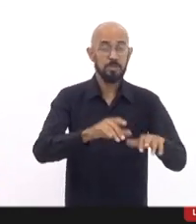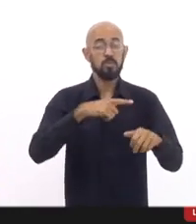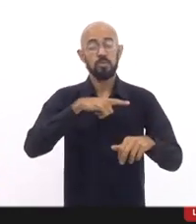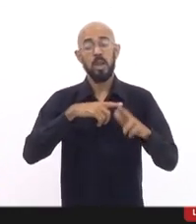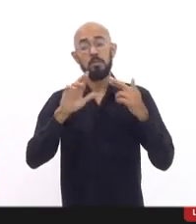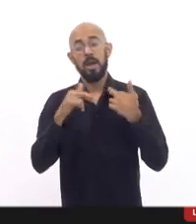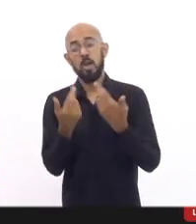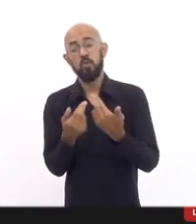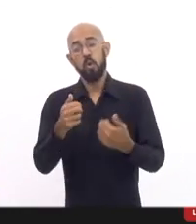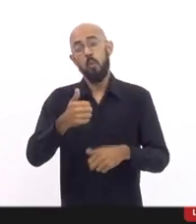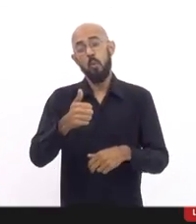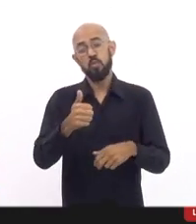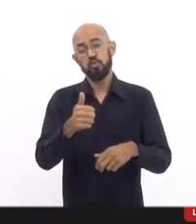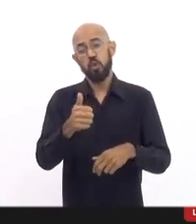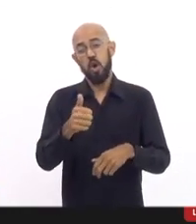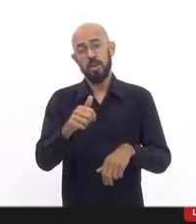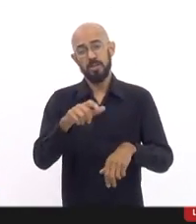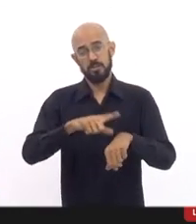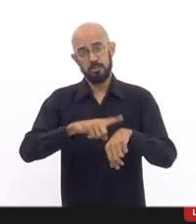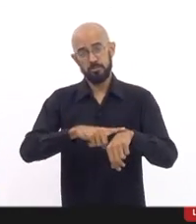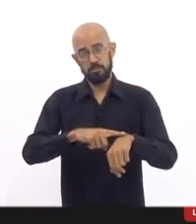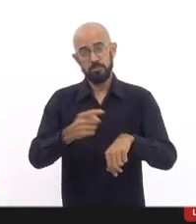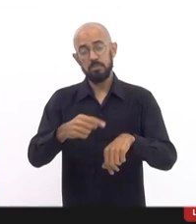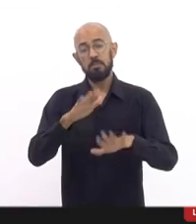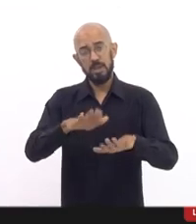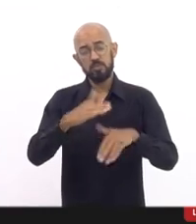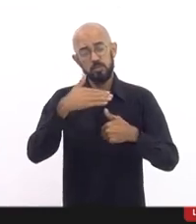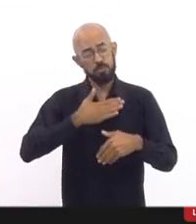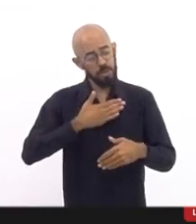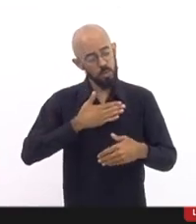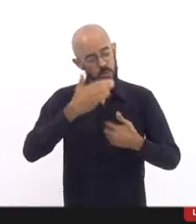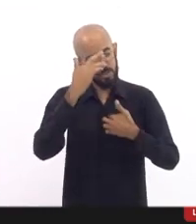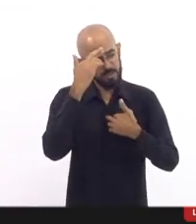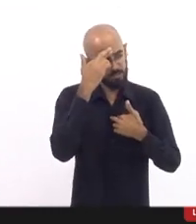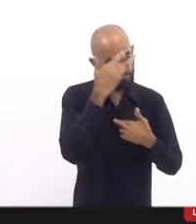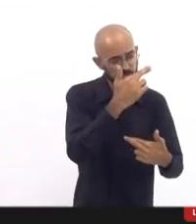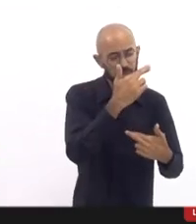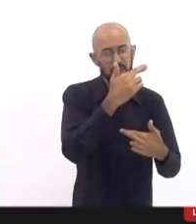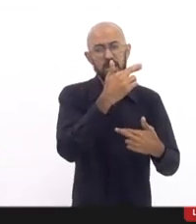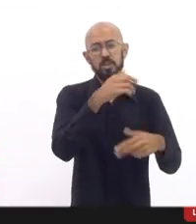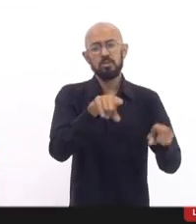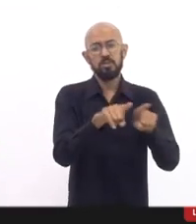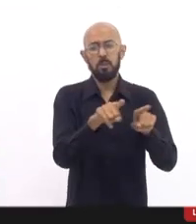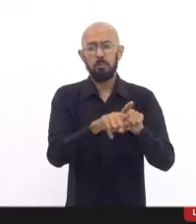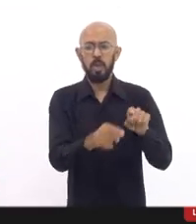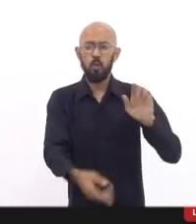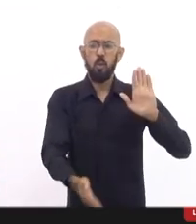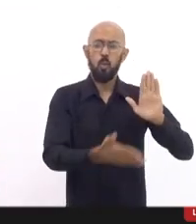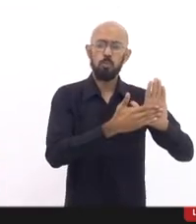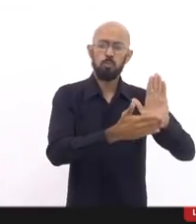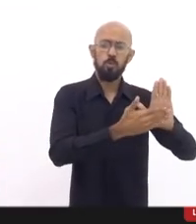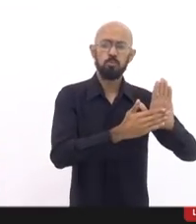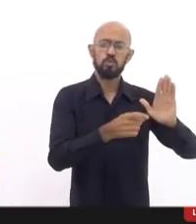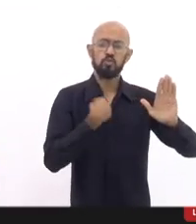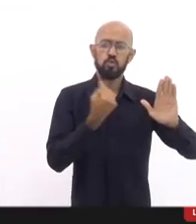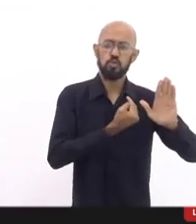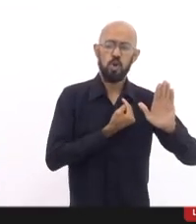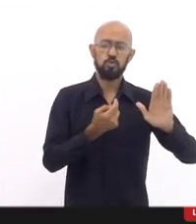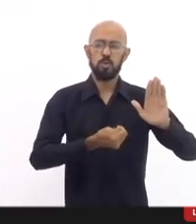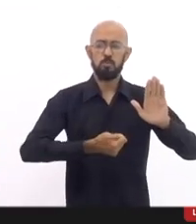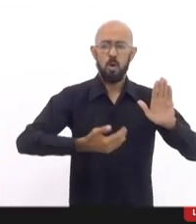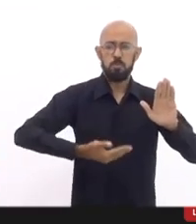aqui, expresso todo o meu respeito e todo o compromisso do Ministério Público que muito recentemente